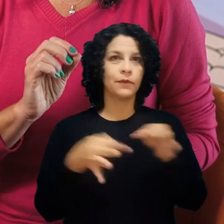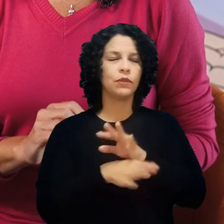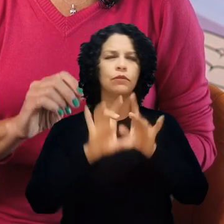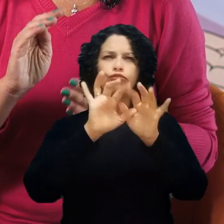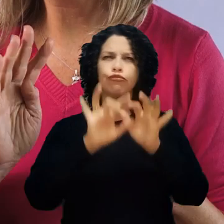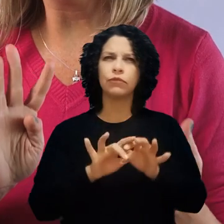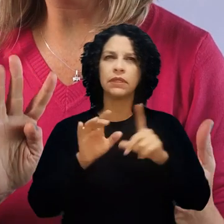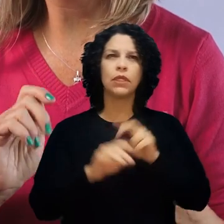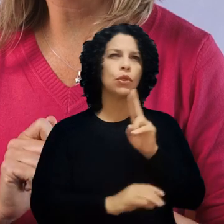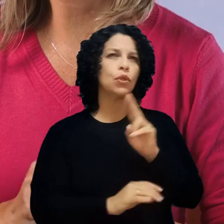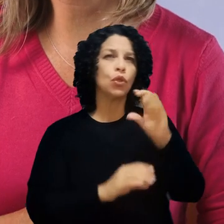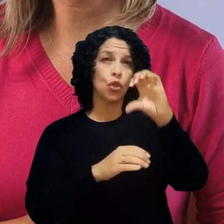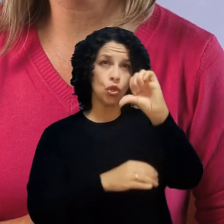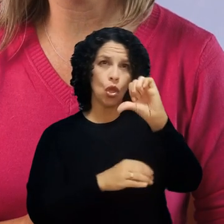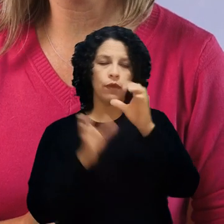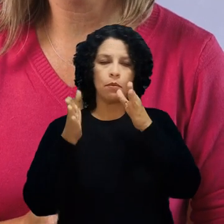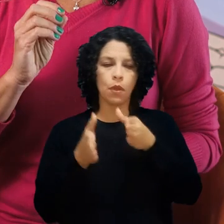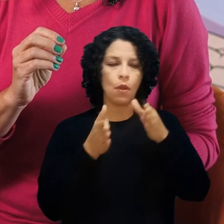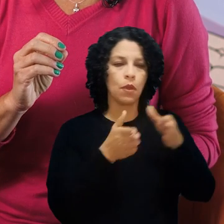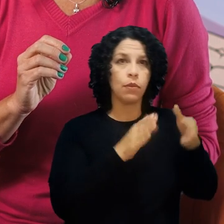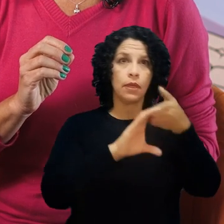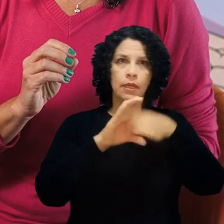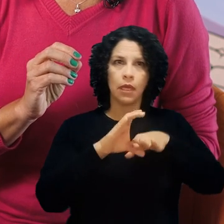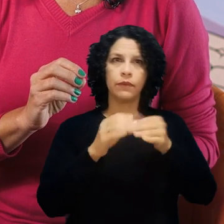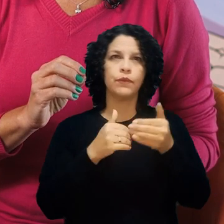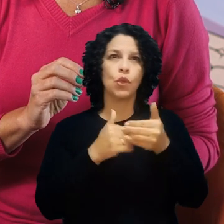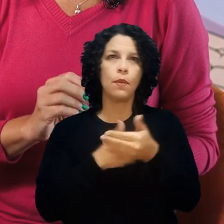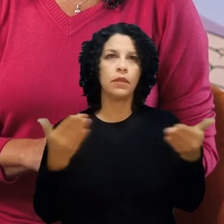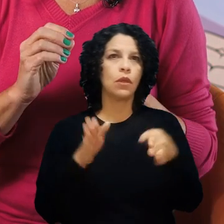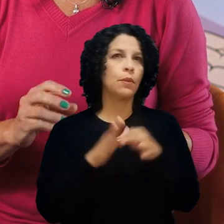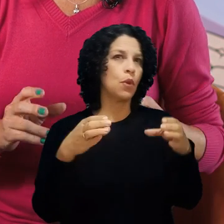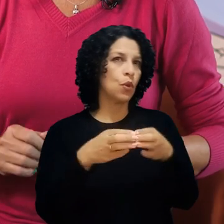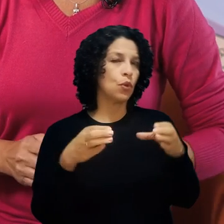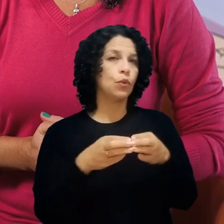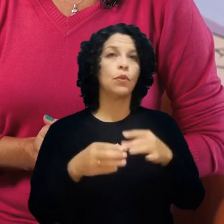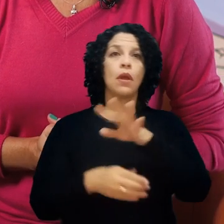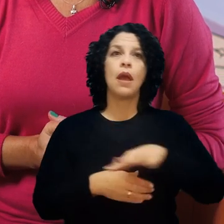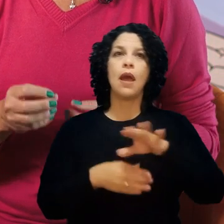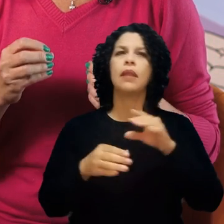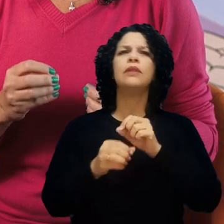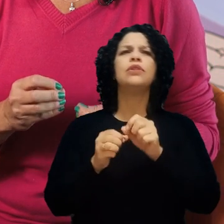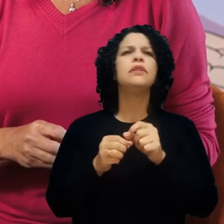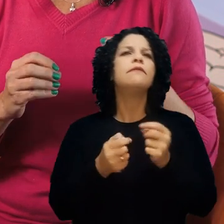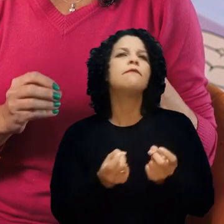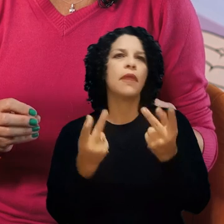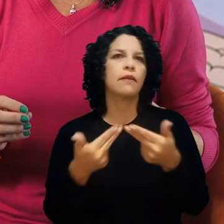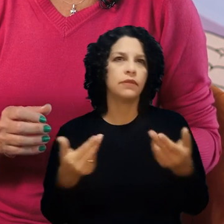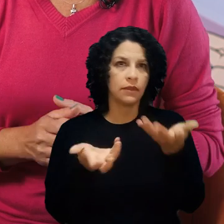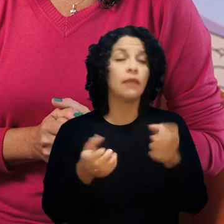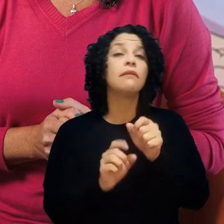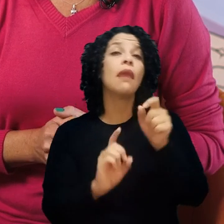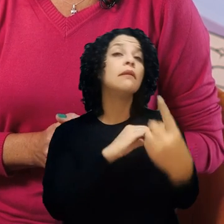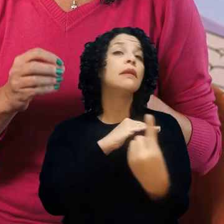preencheremos os 9 blocos do Canvas. Vamos começar pelo bloco Segmento de Mercado. Defina quem